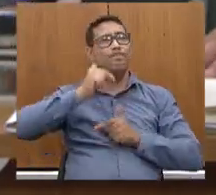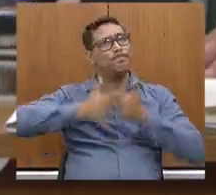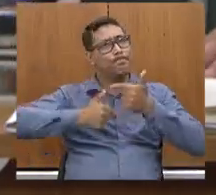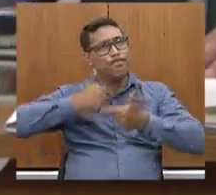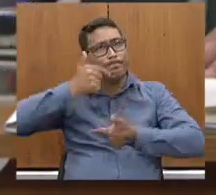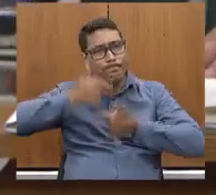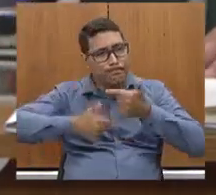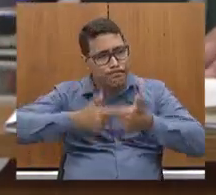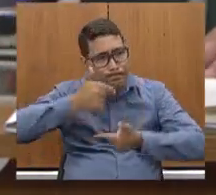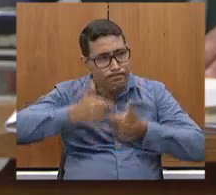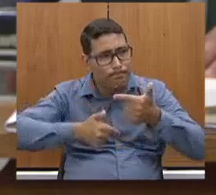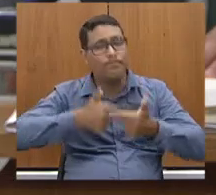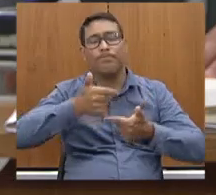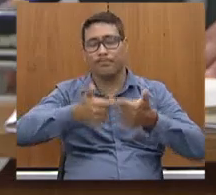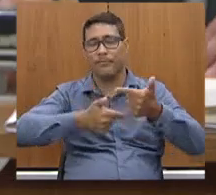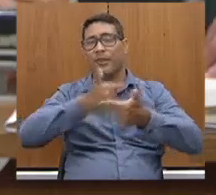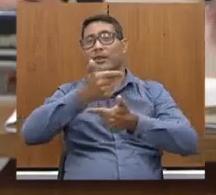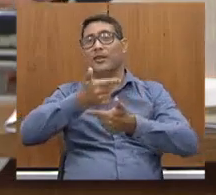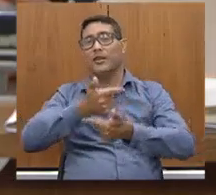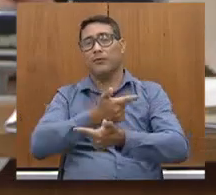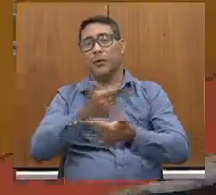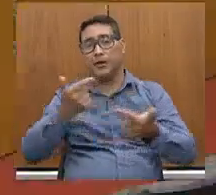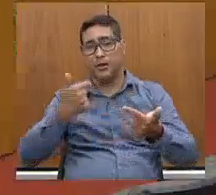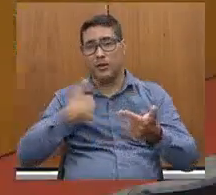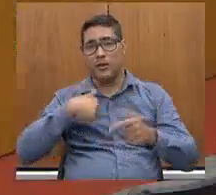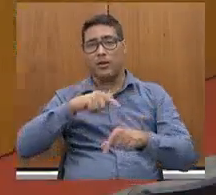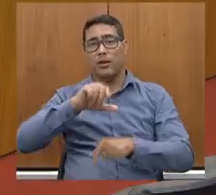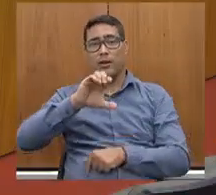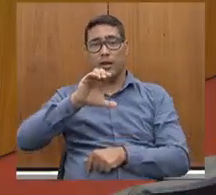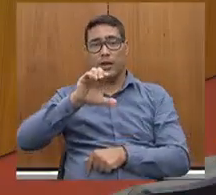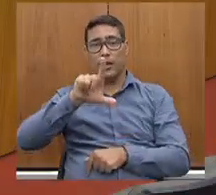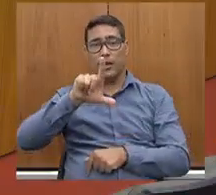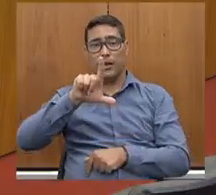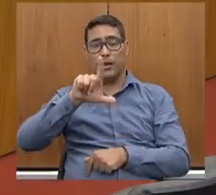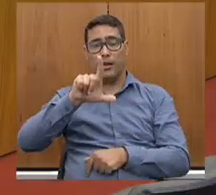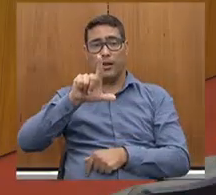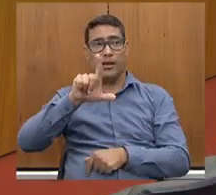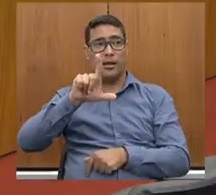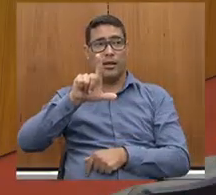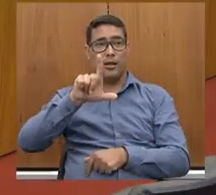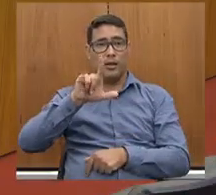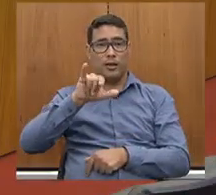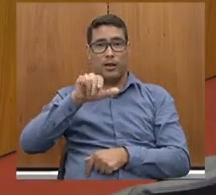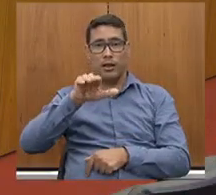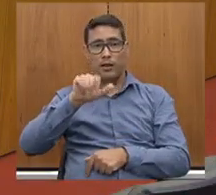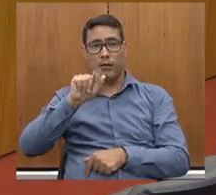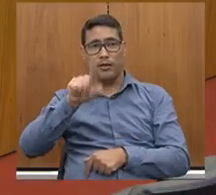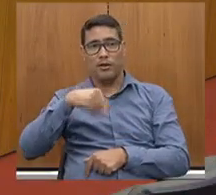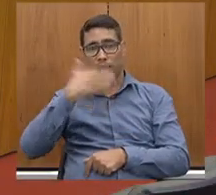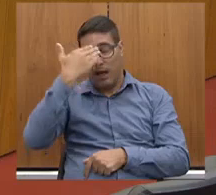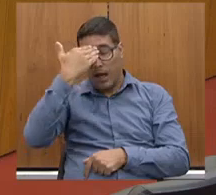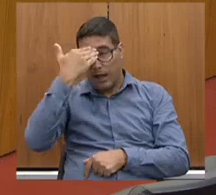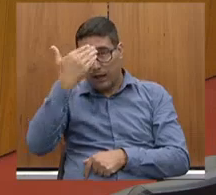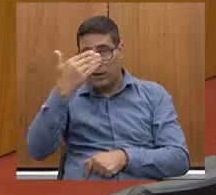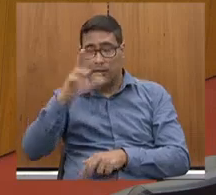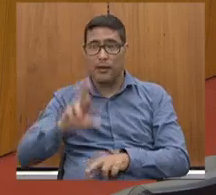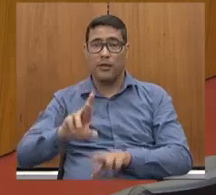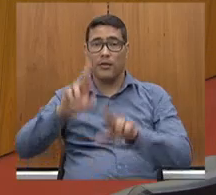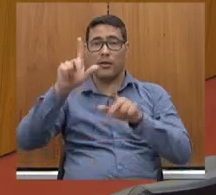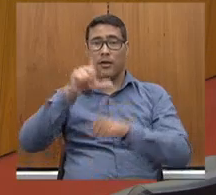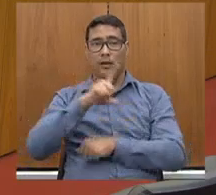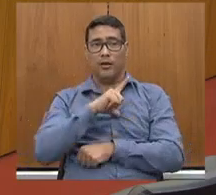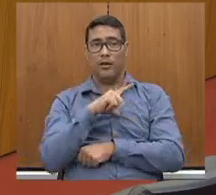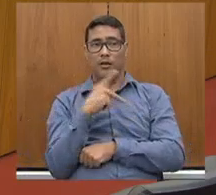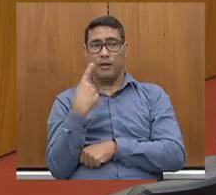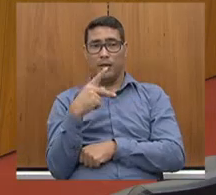dizer hoje, João, já nesse clima, é de agradecer a diferença que tem sido,